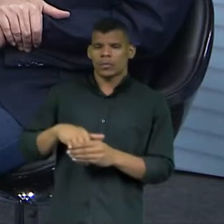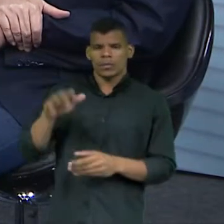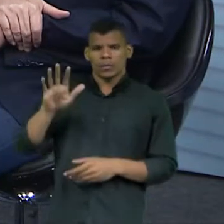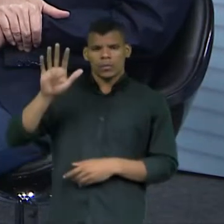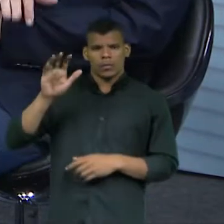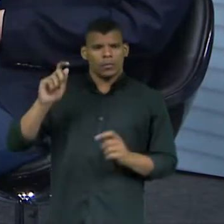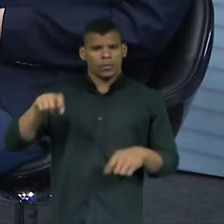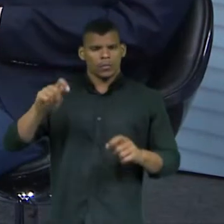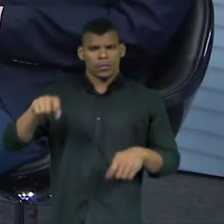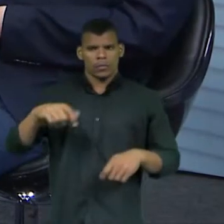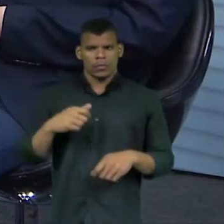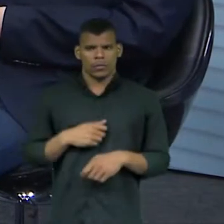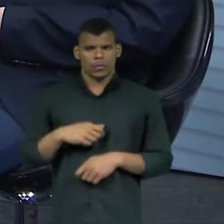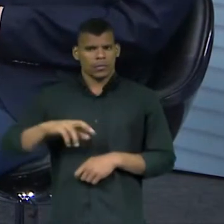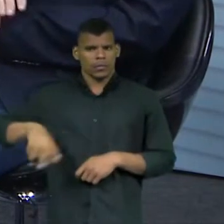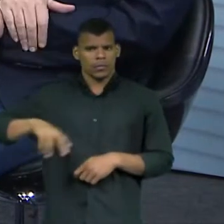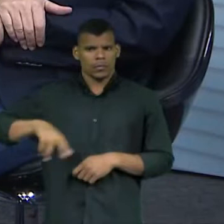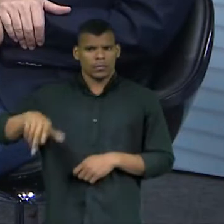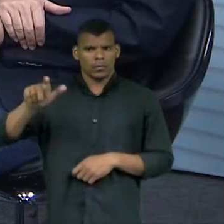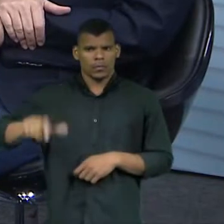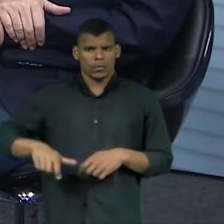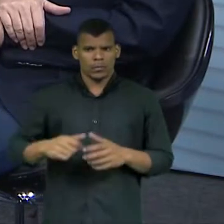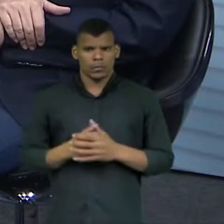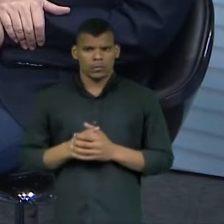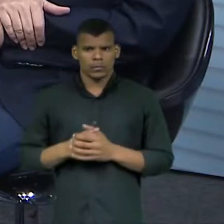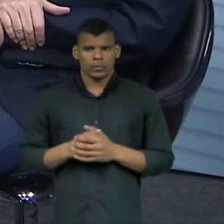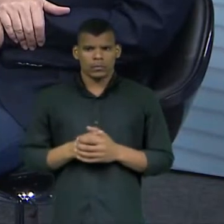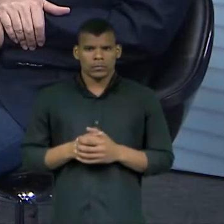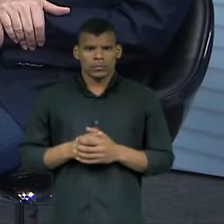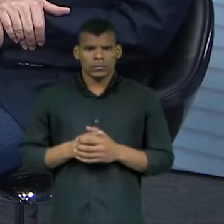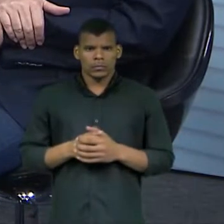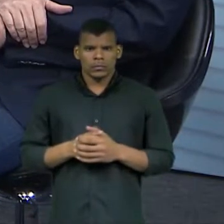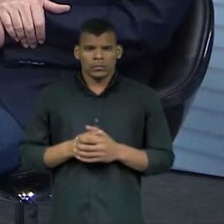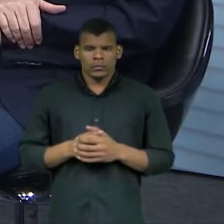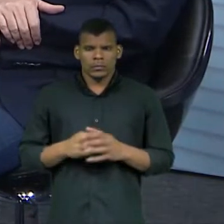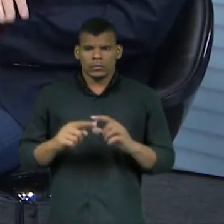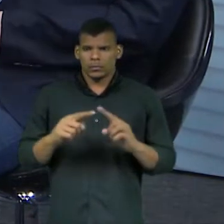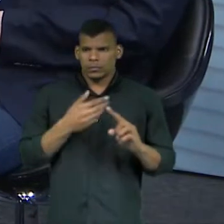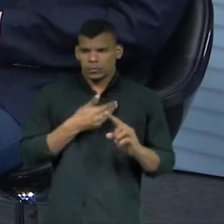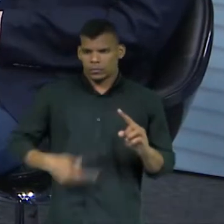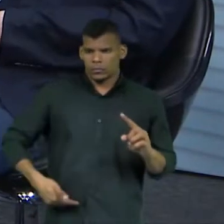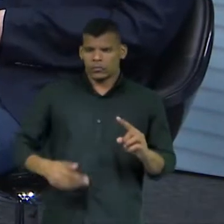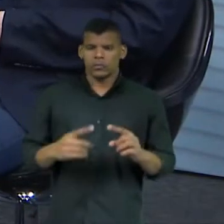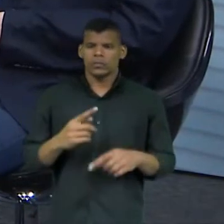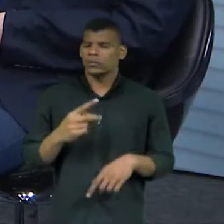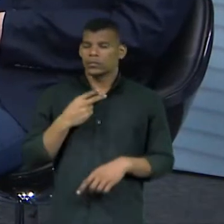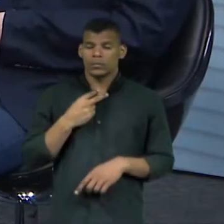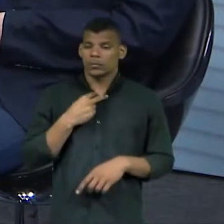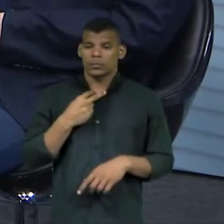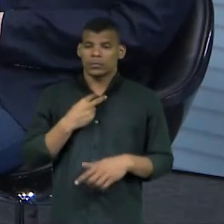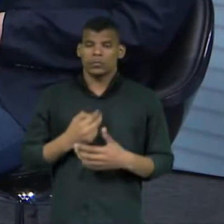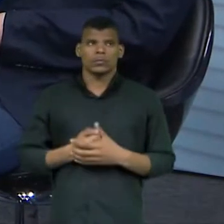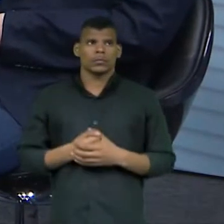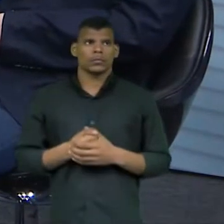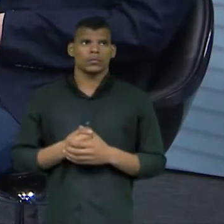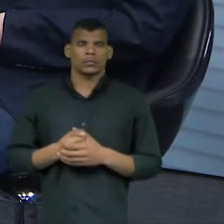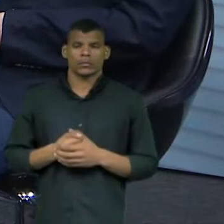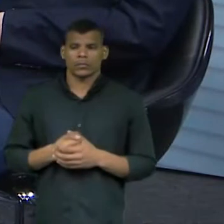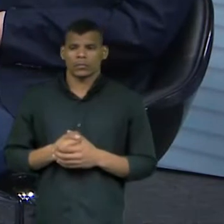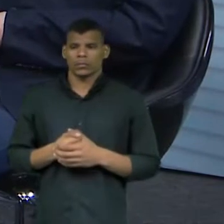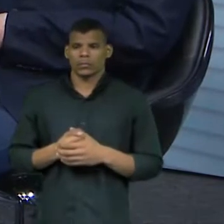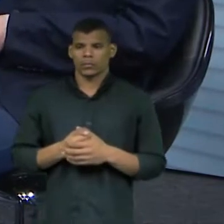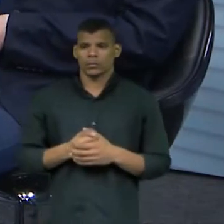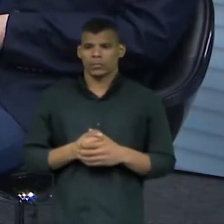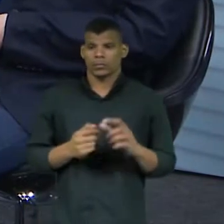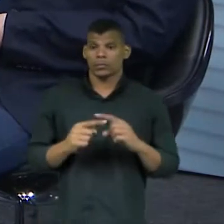Não é candidata, sim. Não, ela não é candidata. Isso, não. Não, mas mesmo assim o governo não pode fazer. Não pode fazer. Mesmo no caso da atual governadora do Ceará, que ela não é candidata. É,